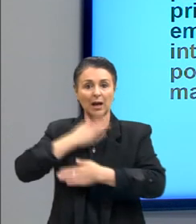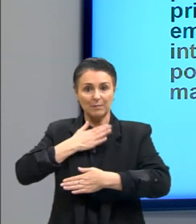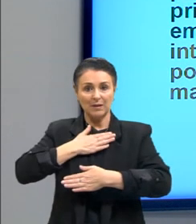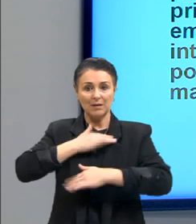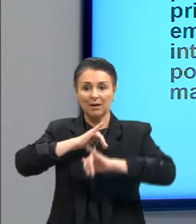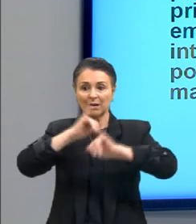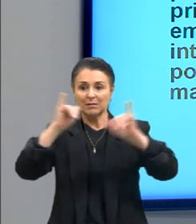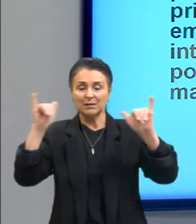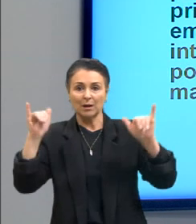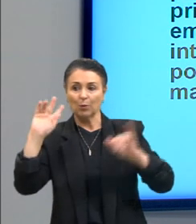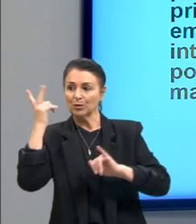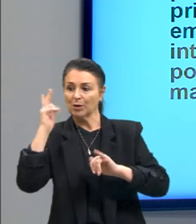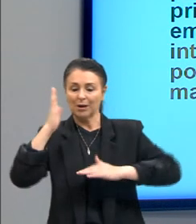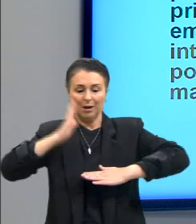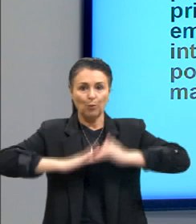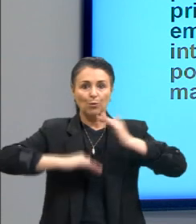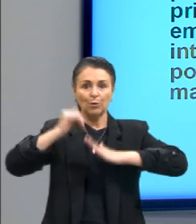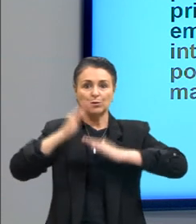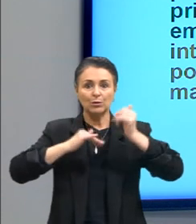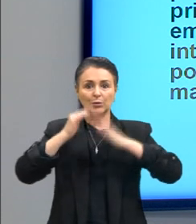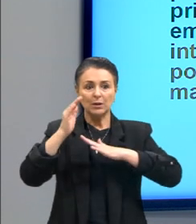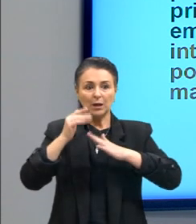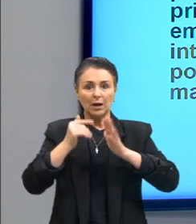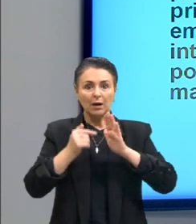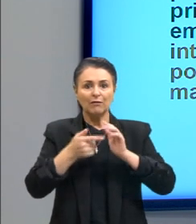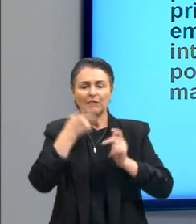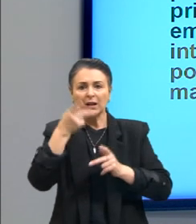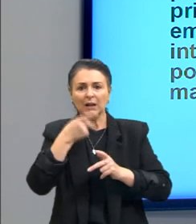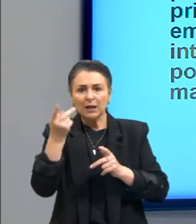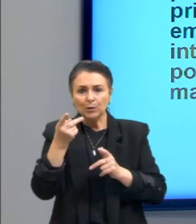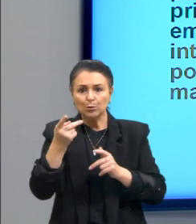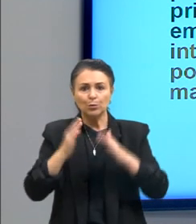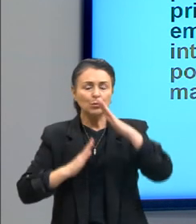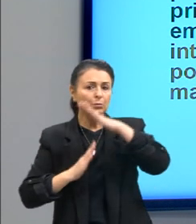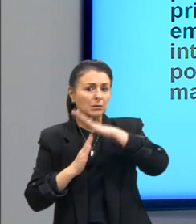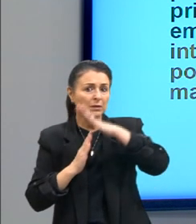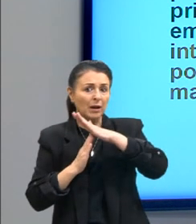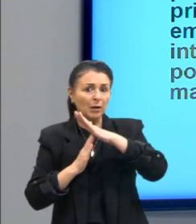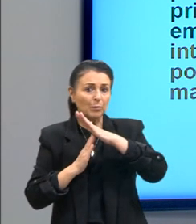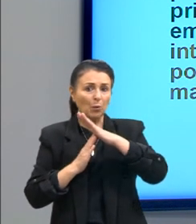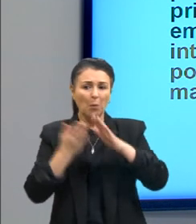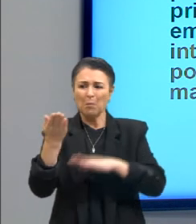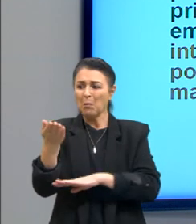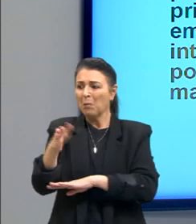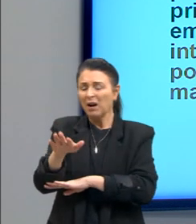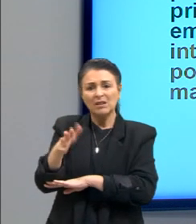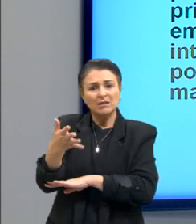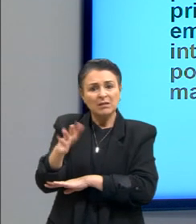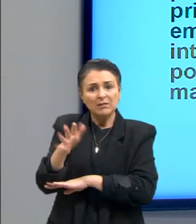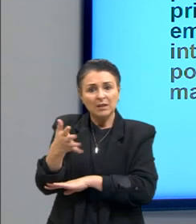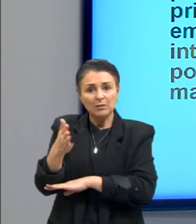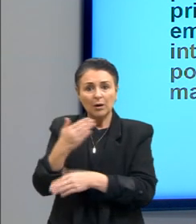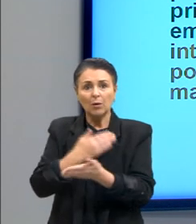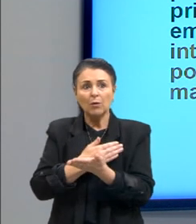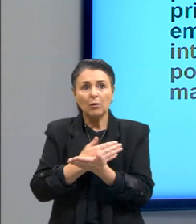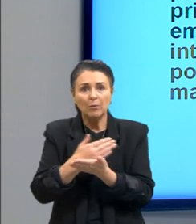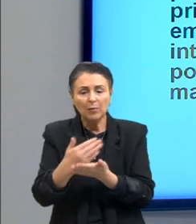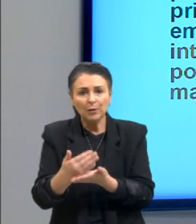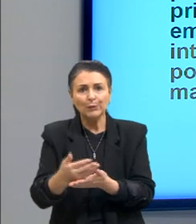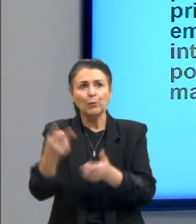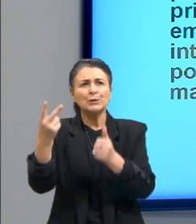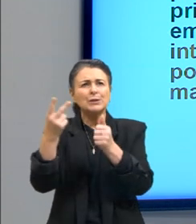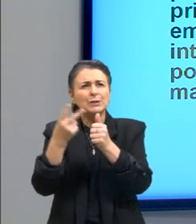a partir de uma localização temporal que não é específica iniciada na segunda